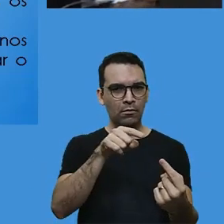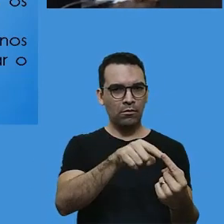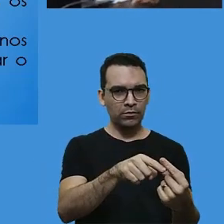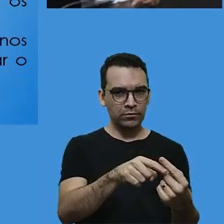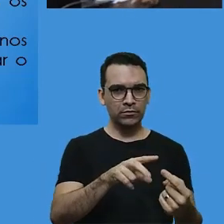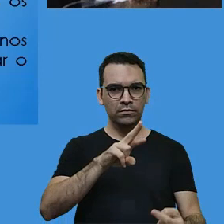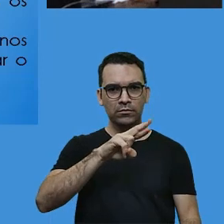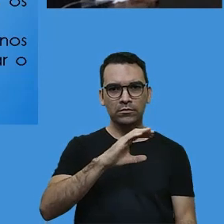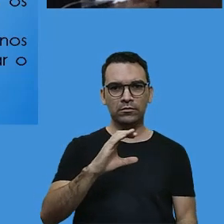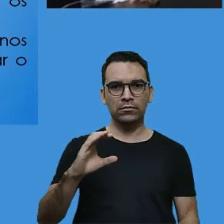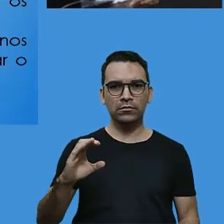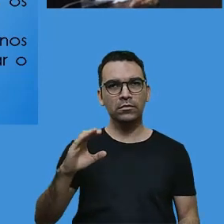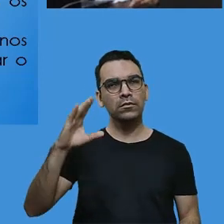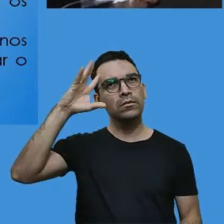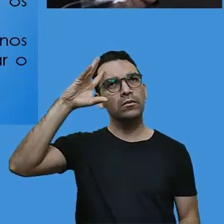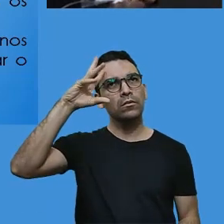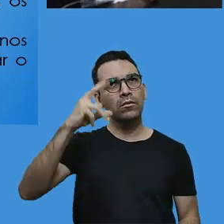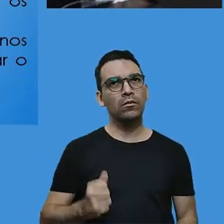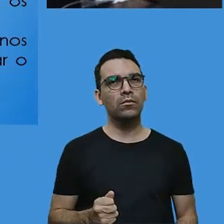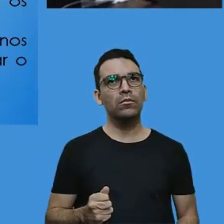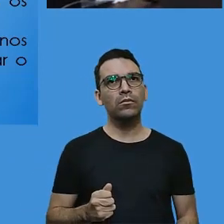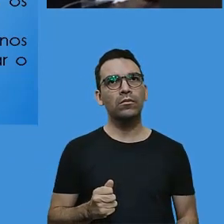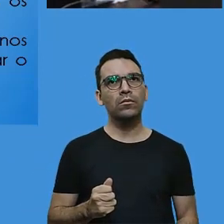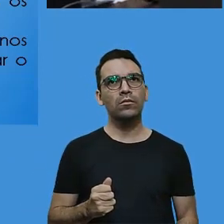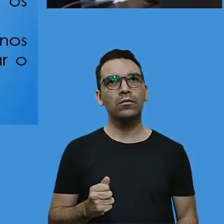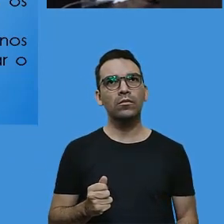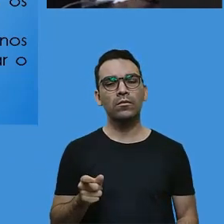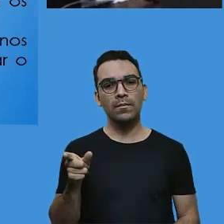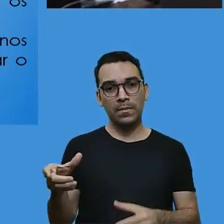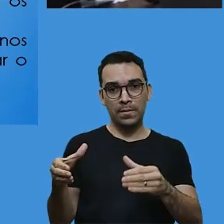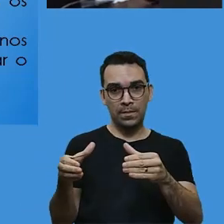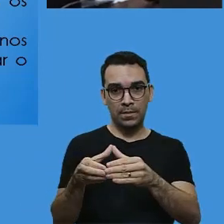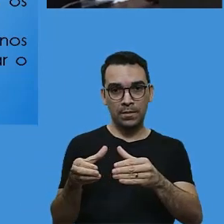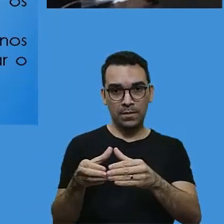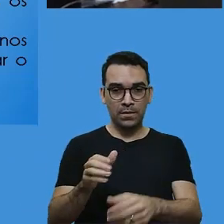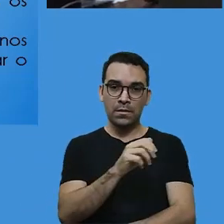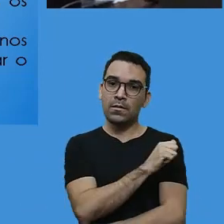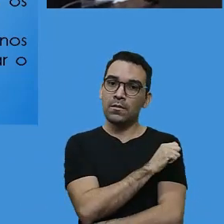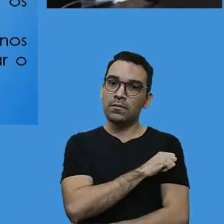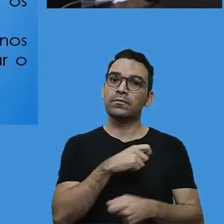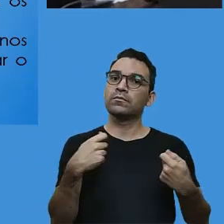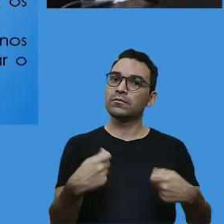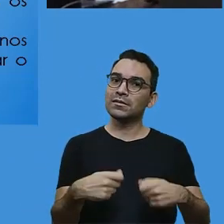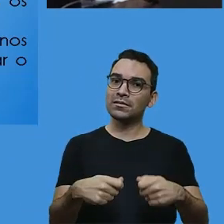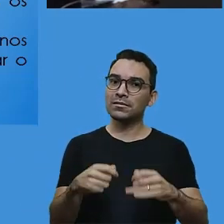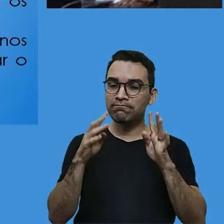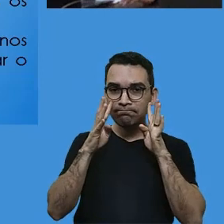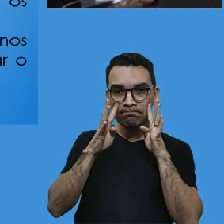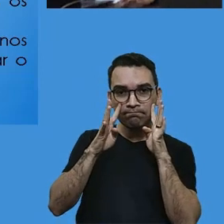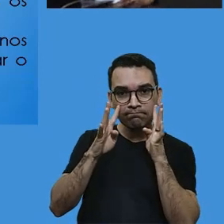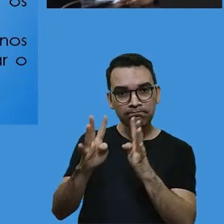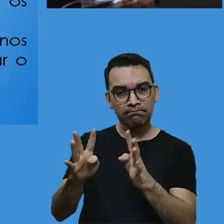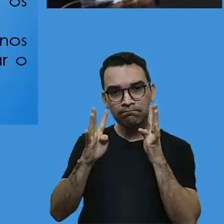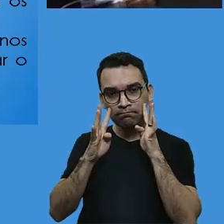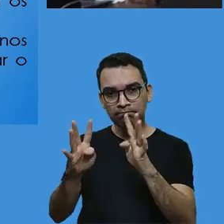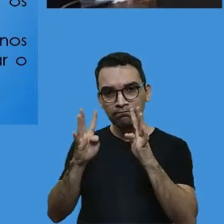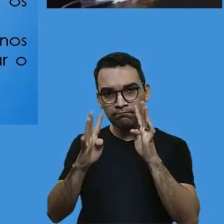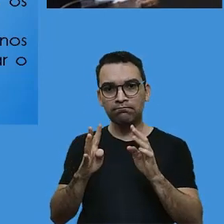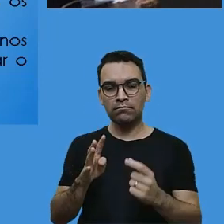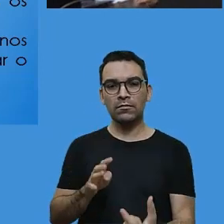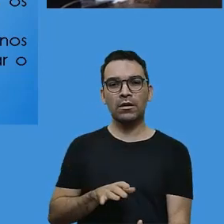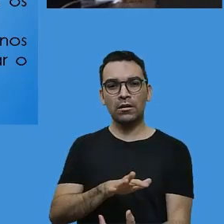RCC, nós podemos concluir que os nossos alunos precisam ter uma atenção voltada à